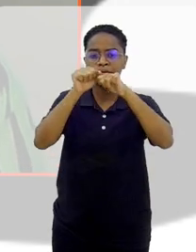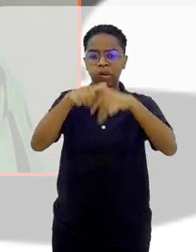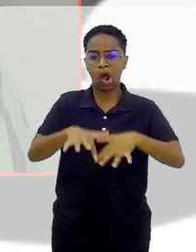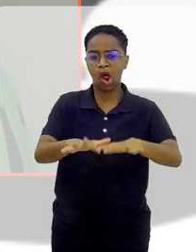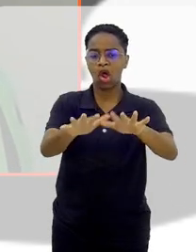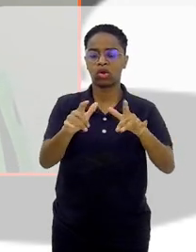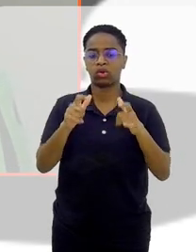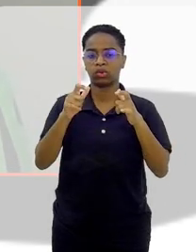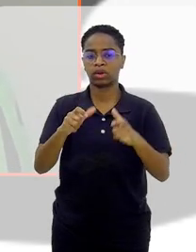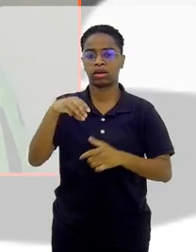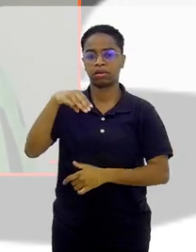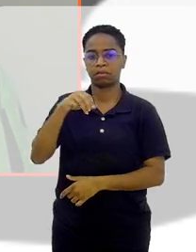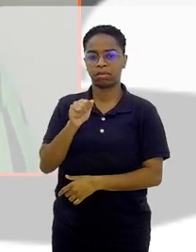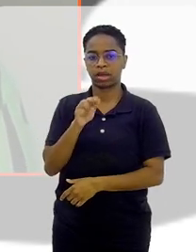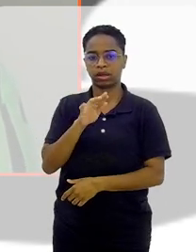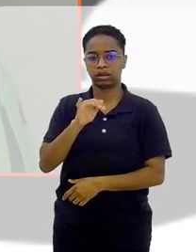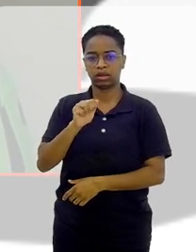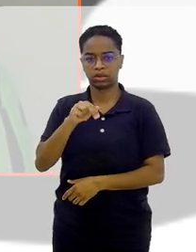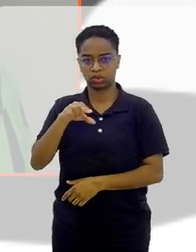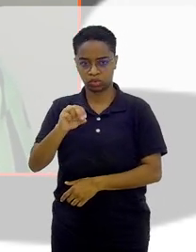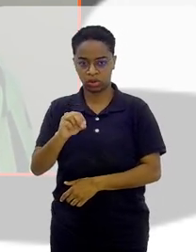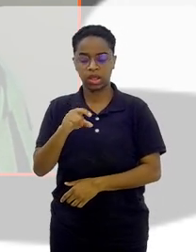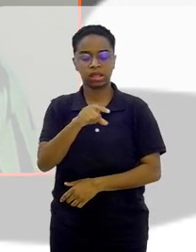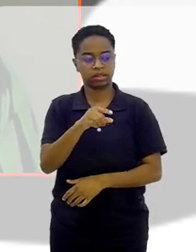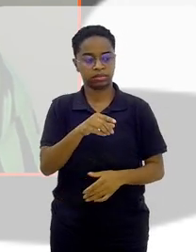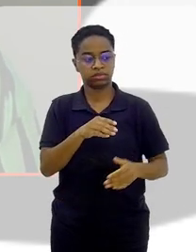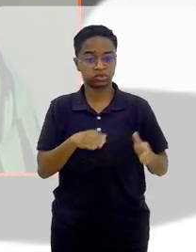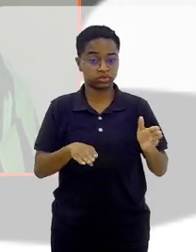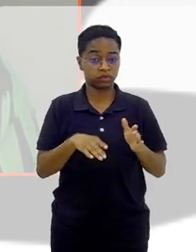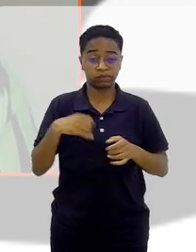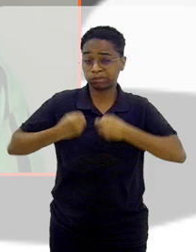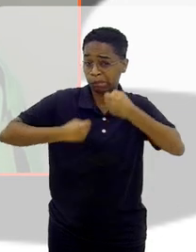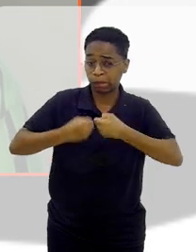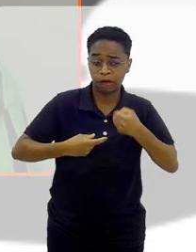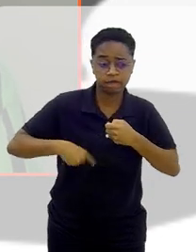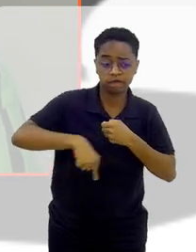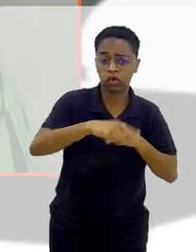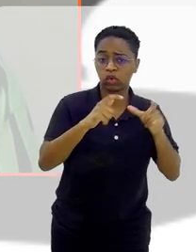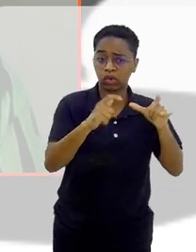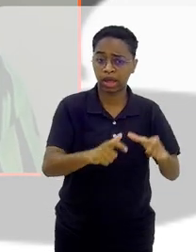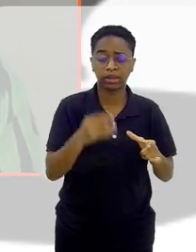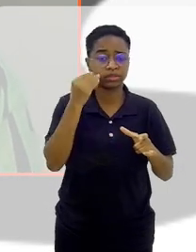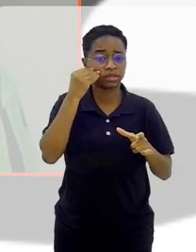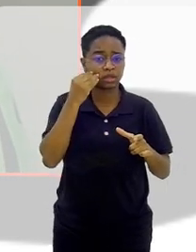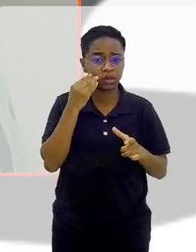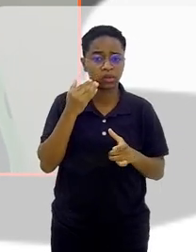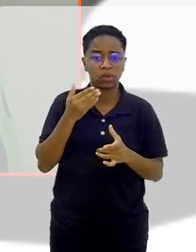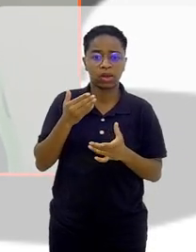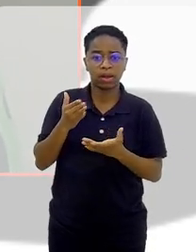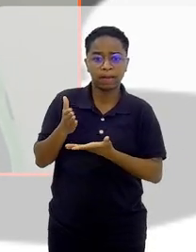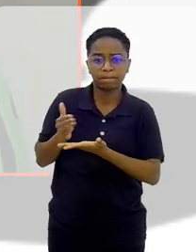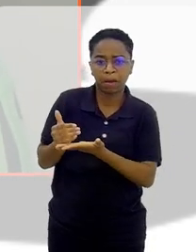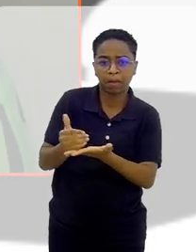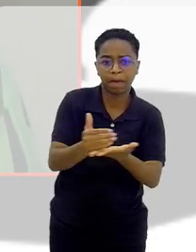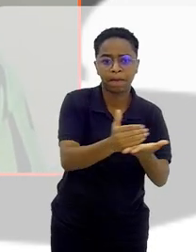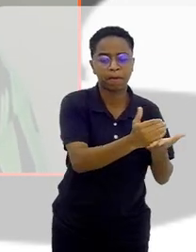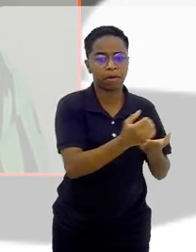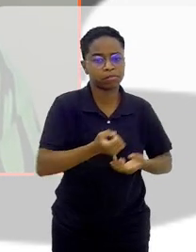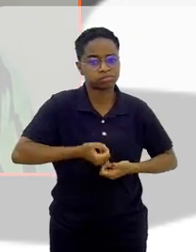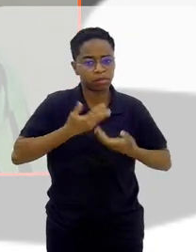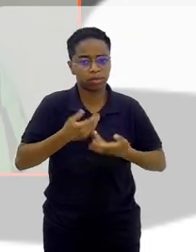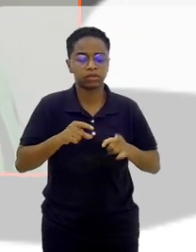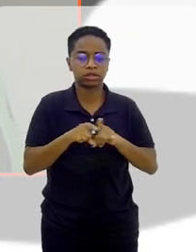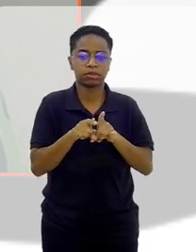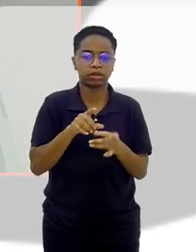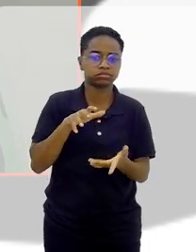em Mariana, o Hélio se deslocou e foi imediatamente para Mariana para colher os depoimentos, para relatar